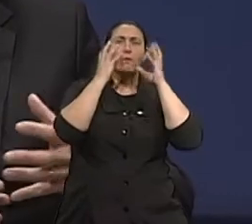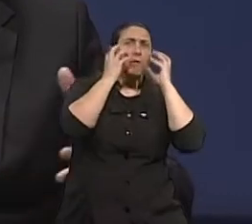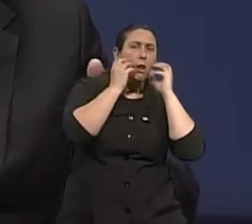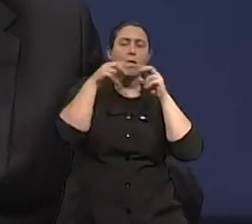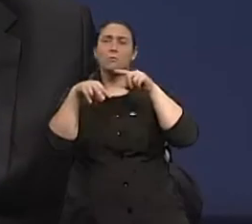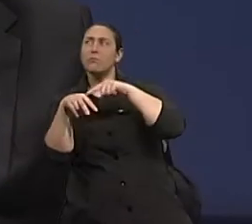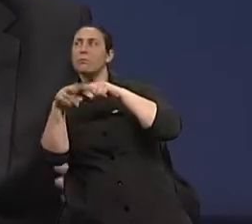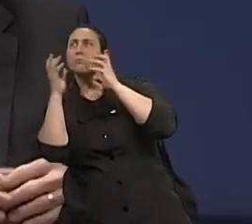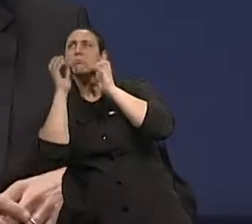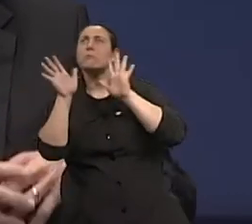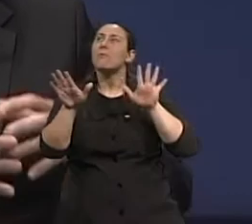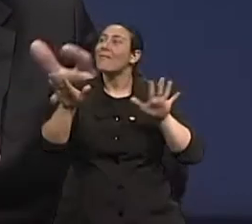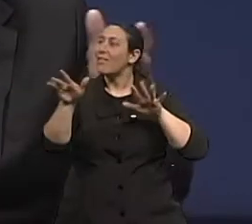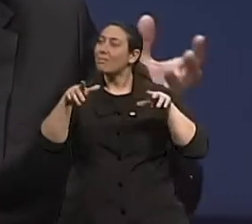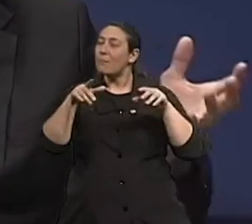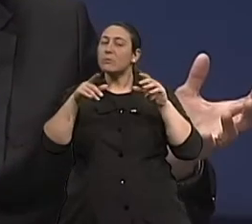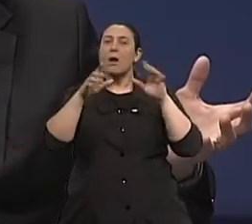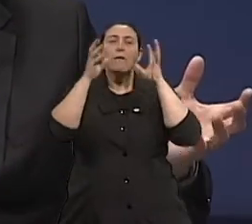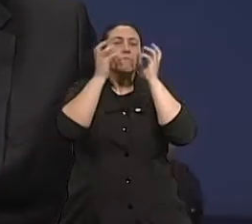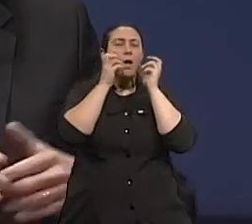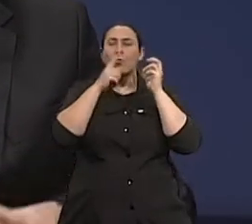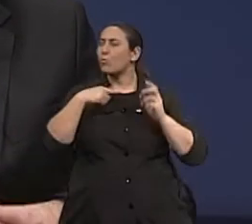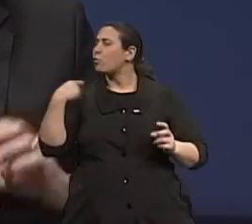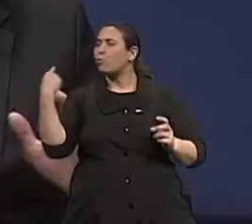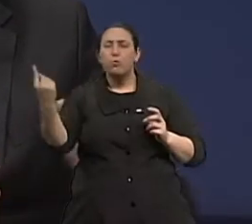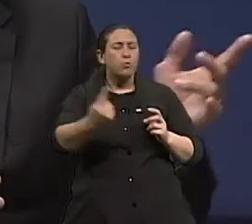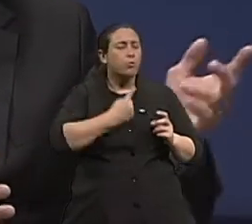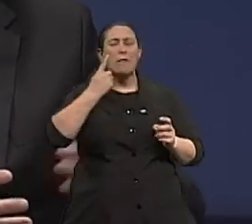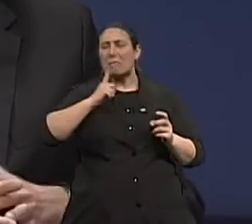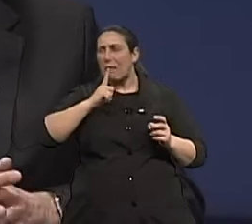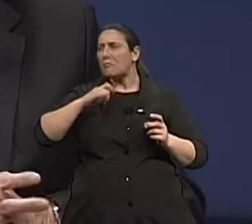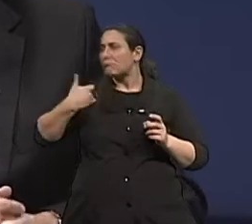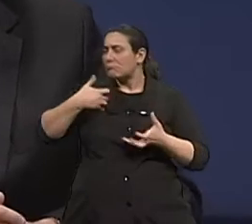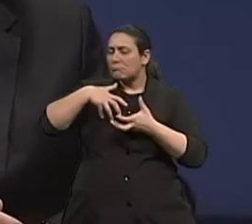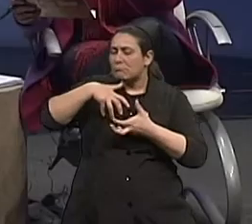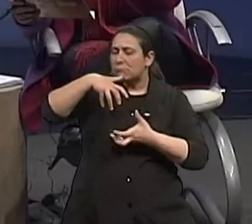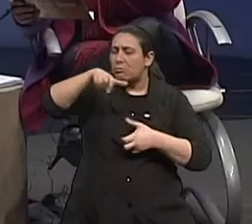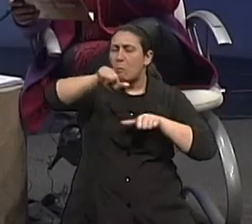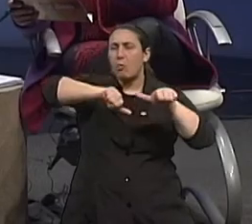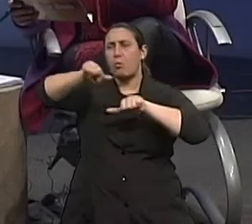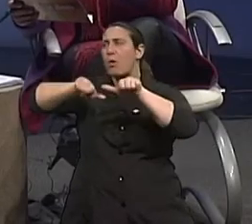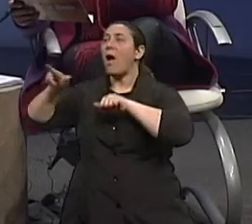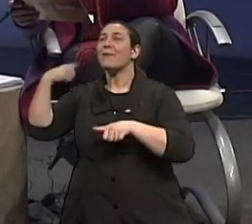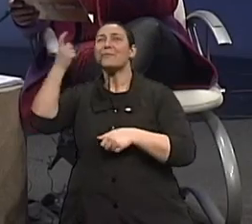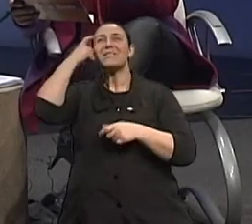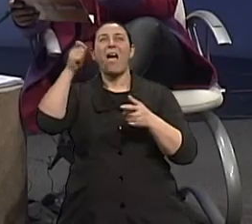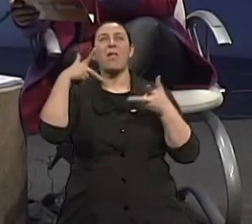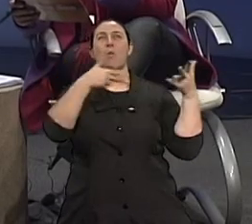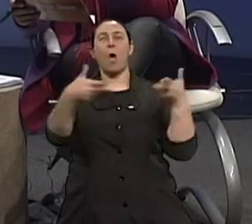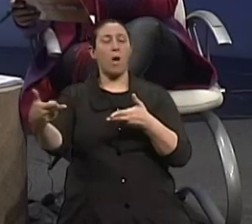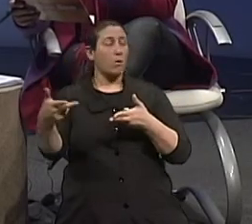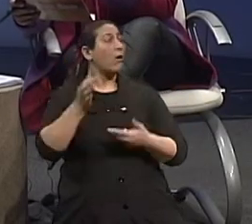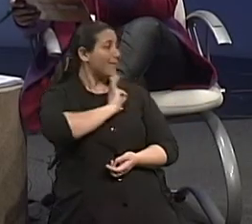os órgãos envelhecem diferentes, as pessoas envelhecem diferentes. Claro. Cada um tem que se conhecer com um processo, correto? porque o que eu noto assim, numa